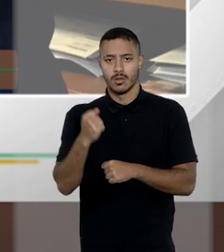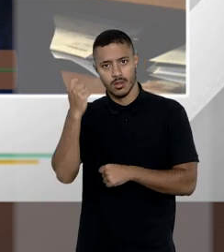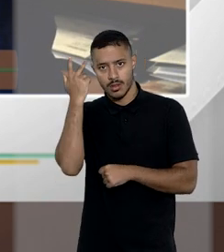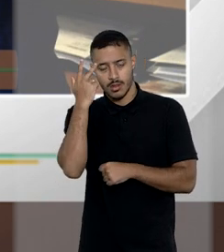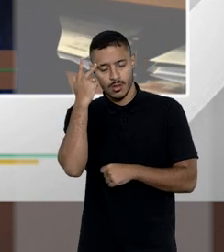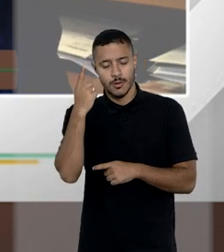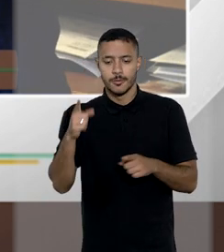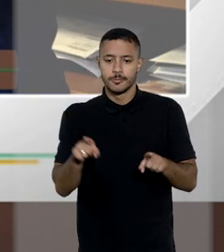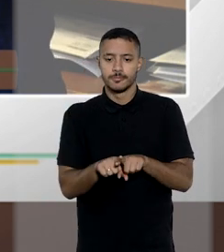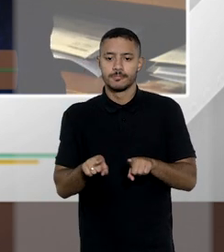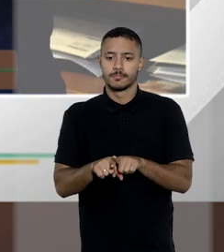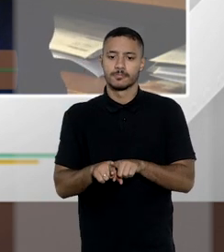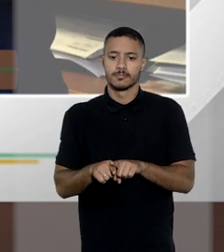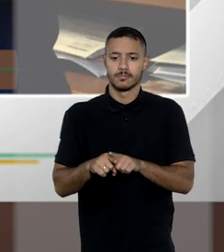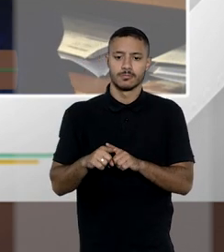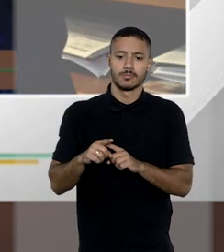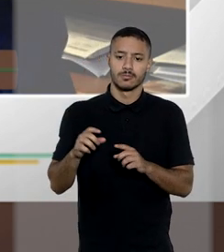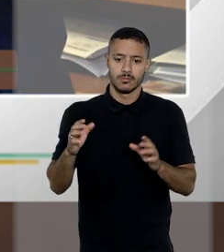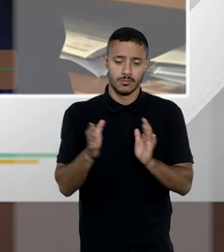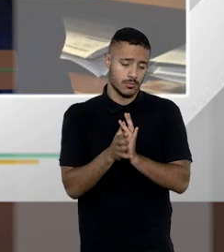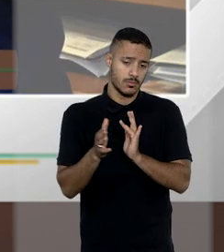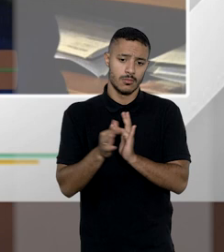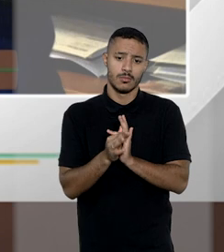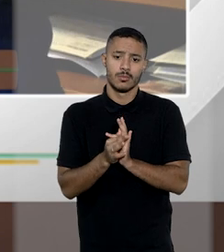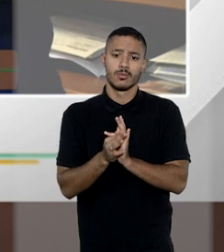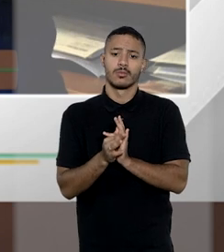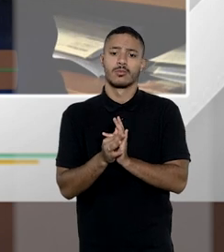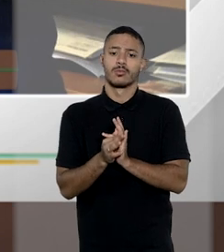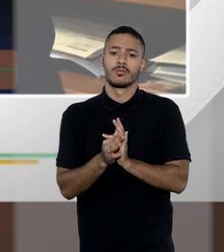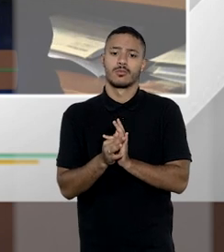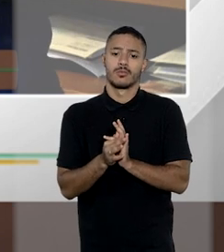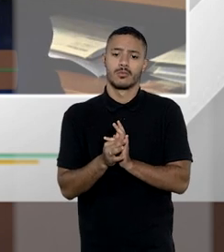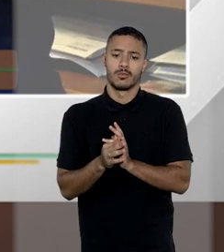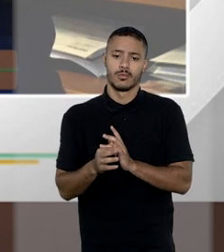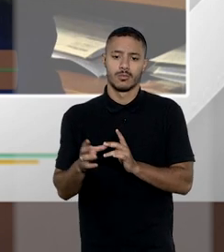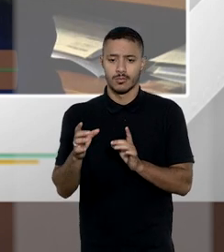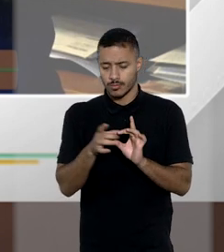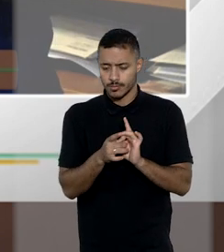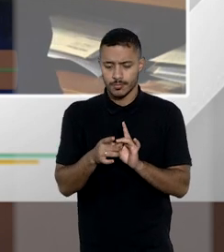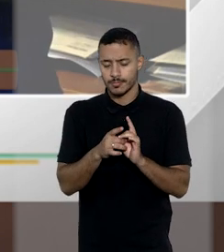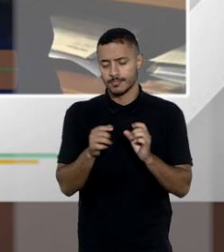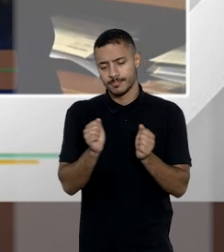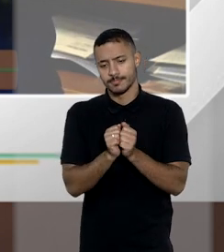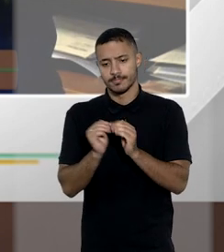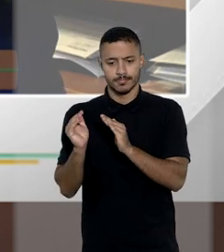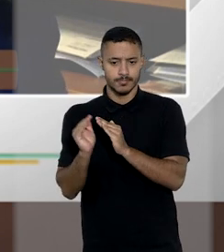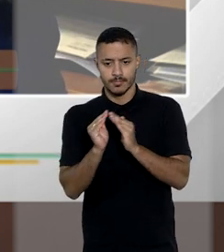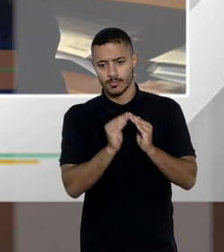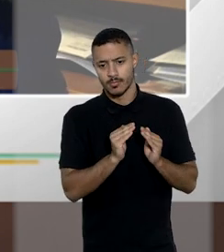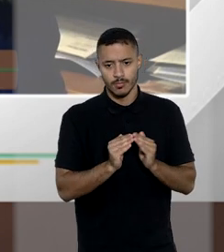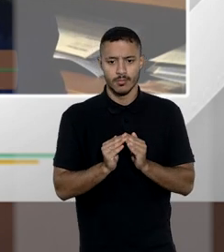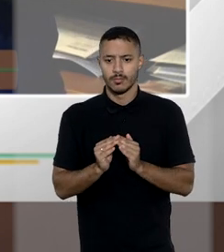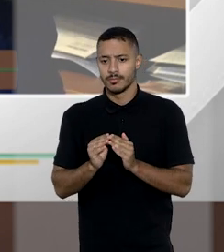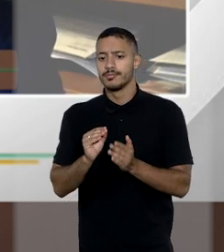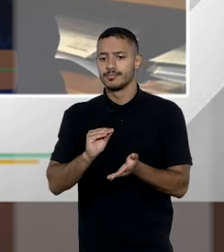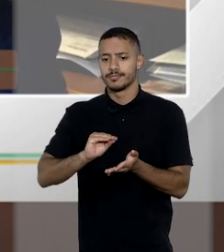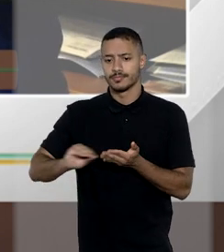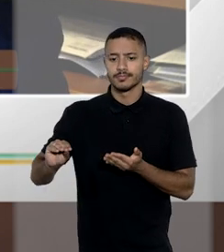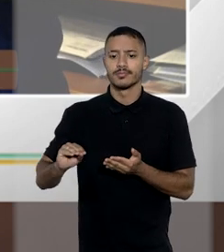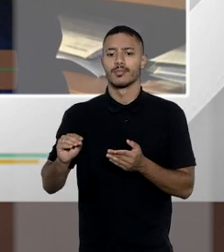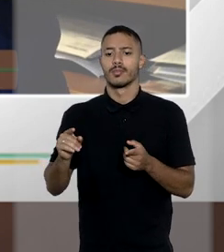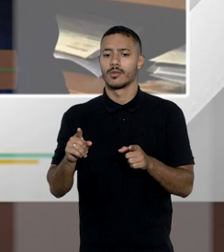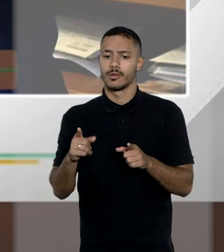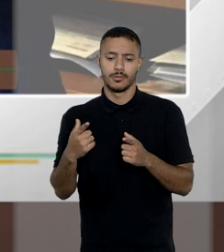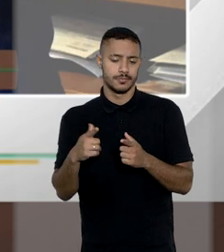pacífico como também exclui aqueles que casaram em regime de comunhão universal de bens como também exclui